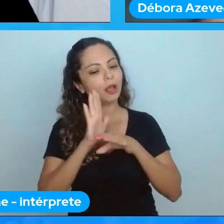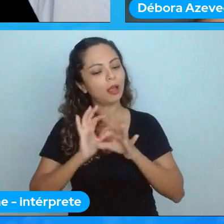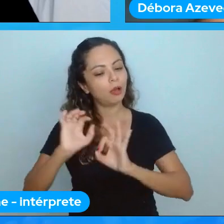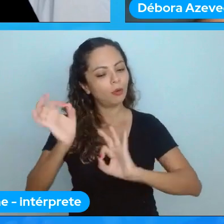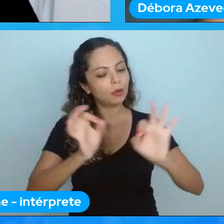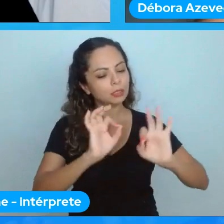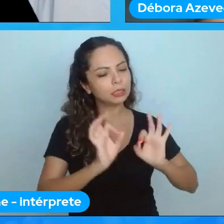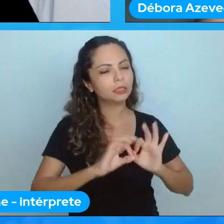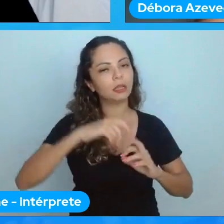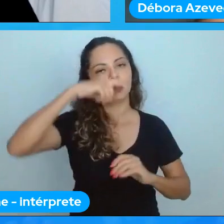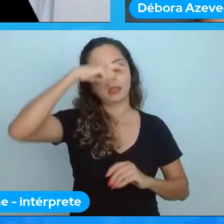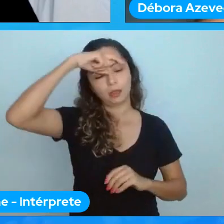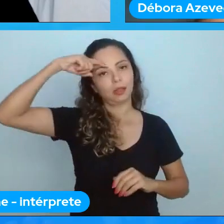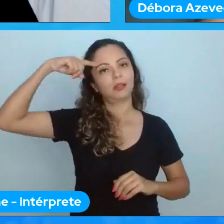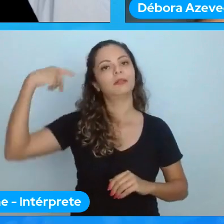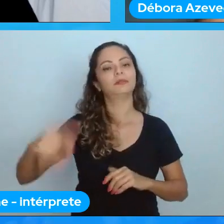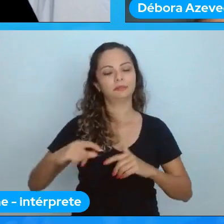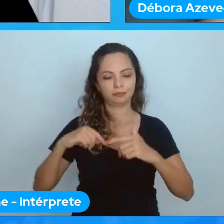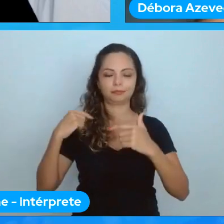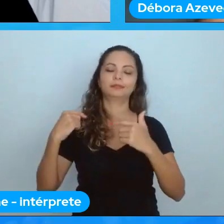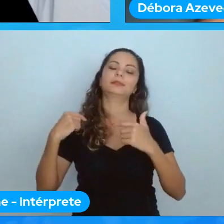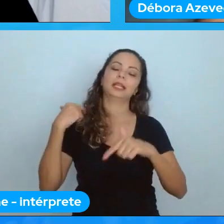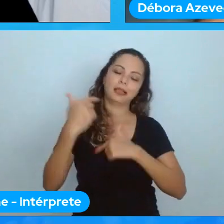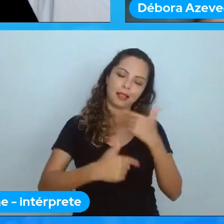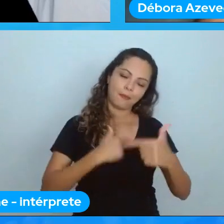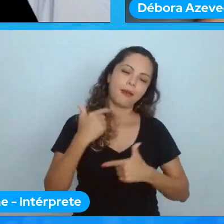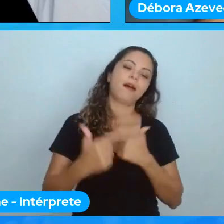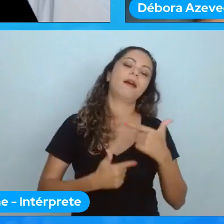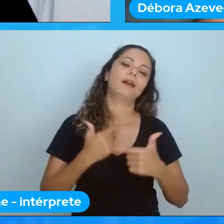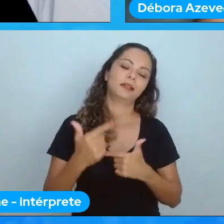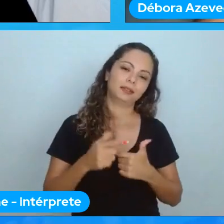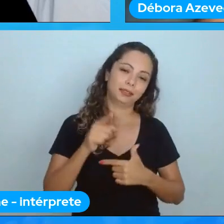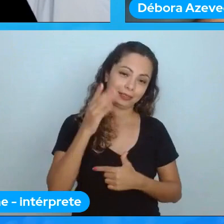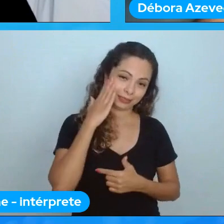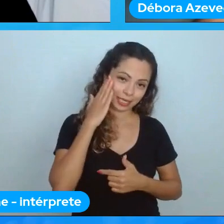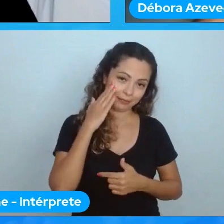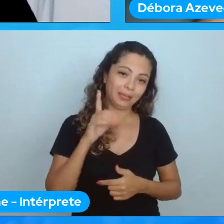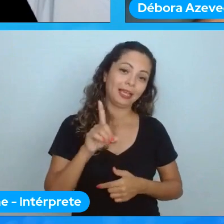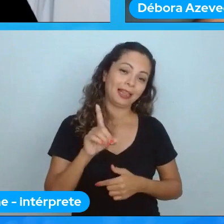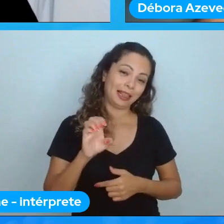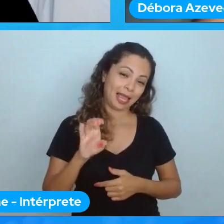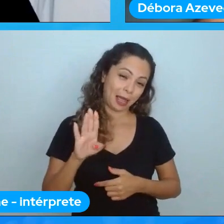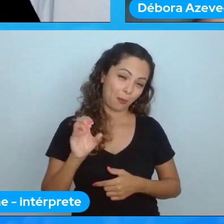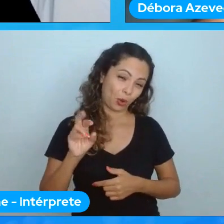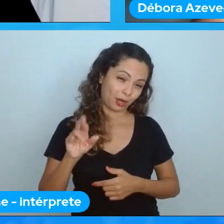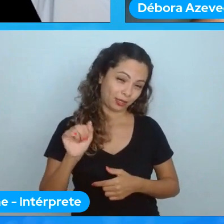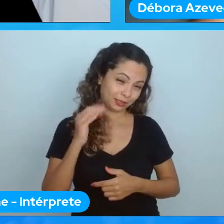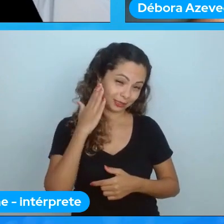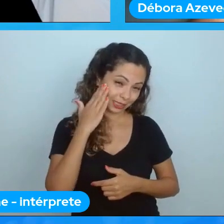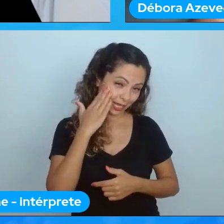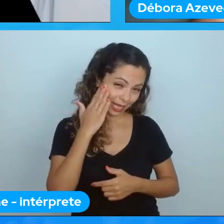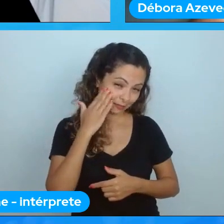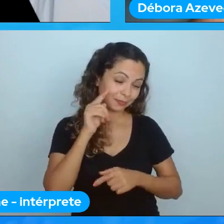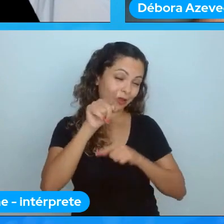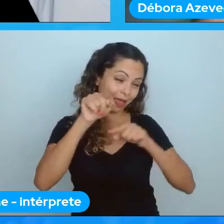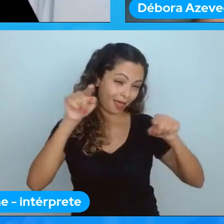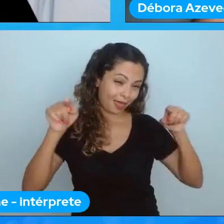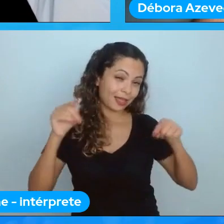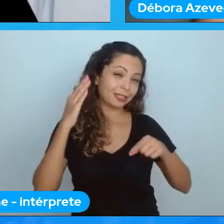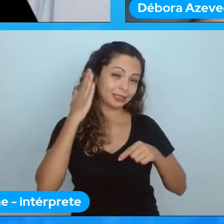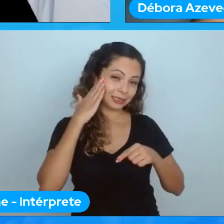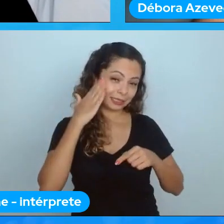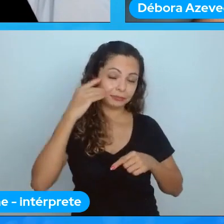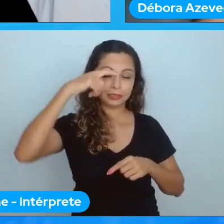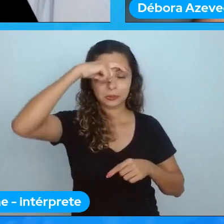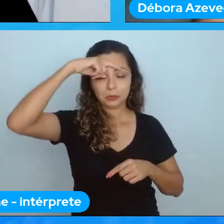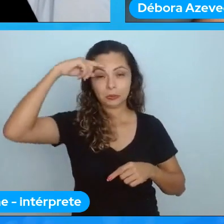trabalho organizar vocês sabem disso Débora sabe disso Cecília sabe disso eu tenho certeza vocês sabem o quanto é